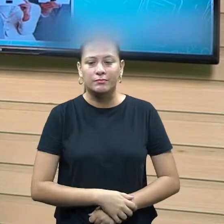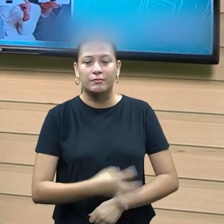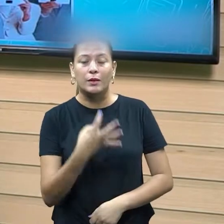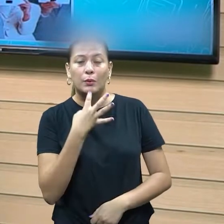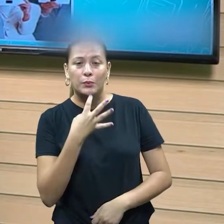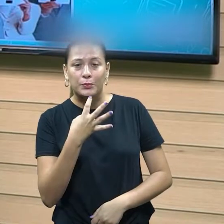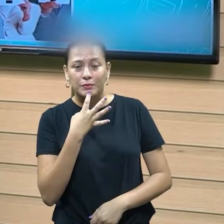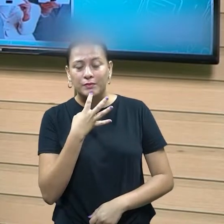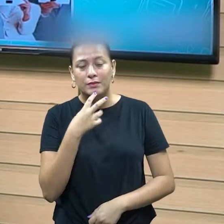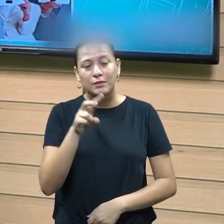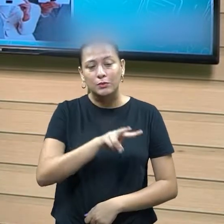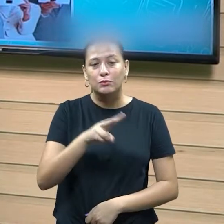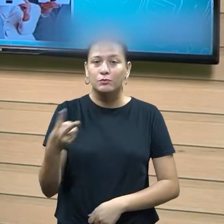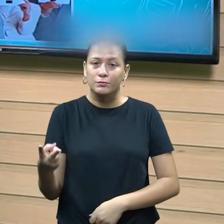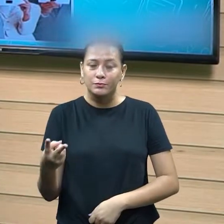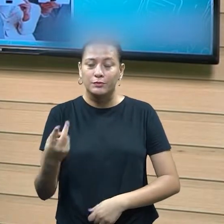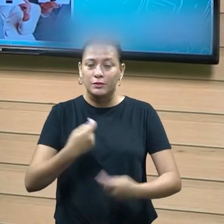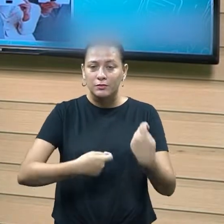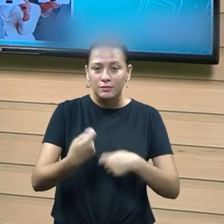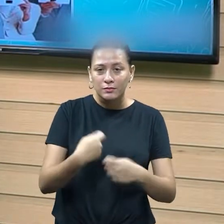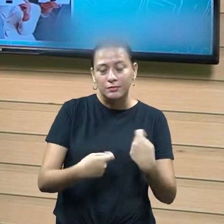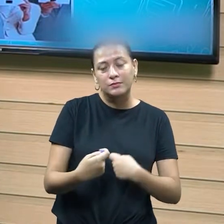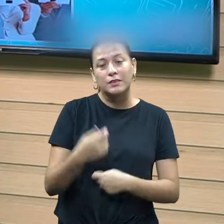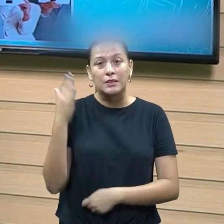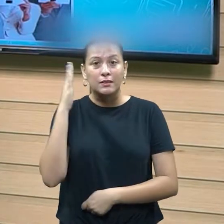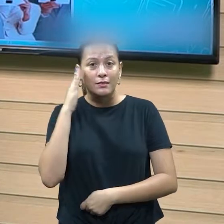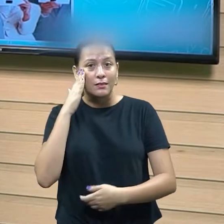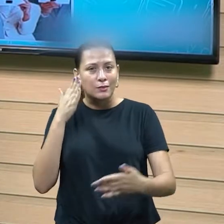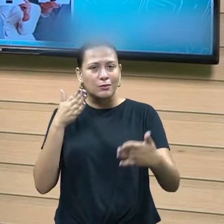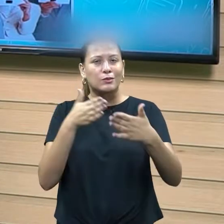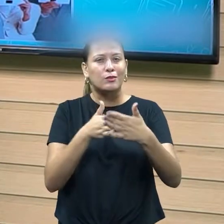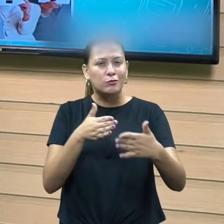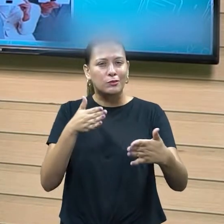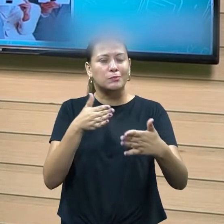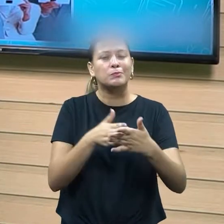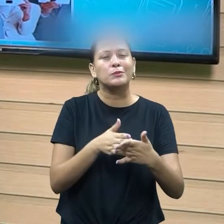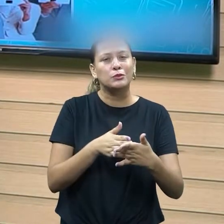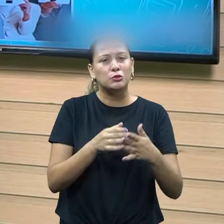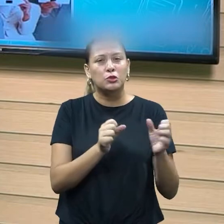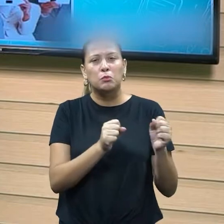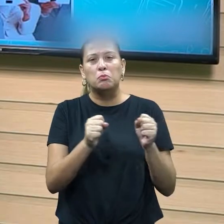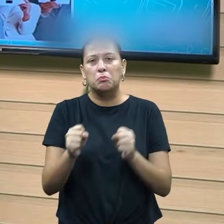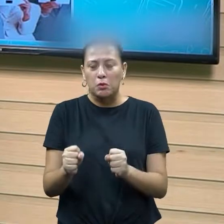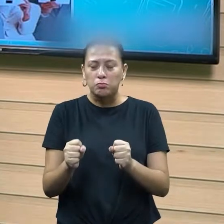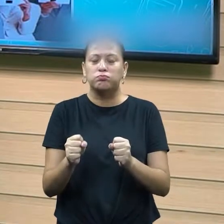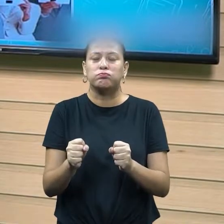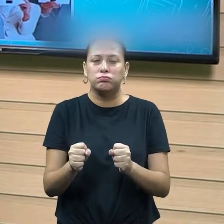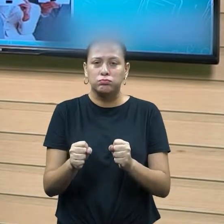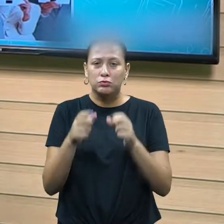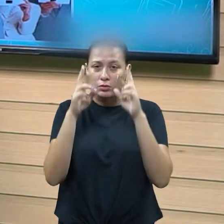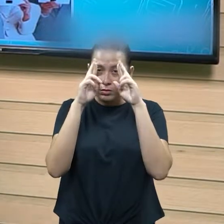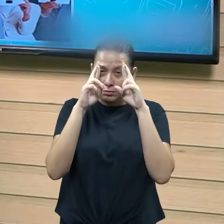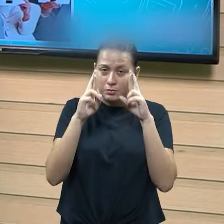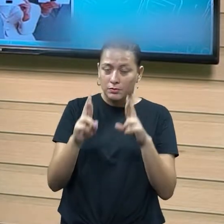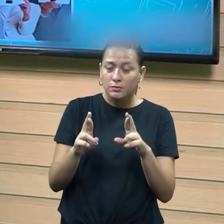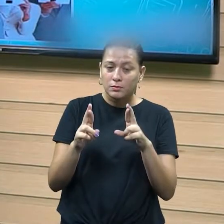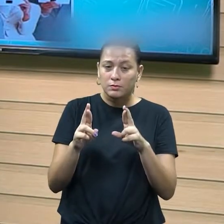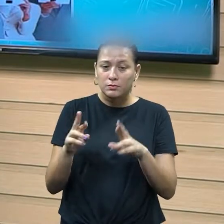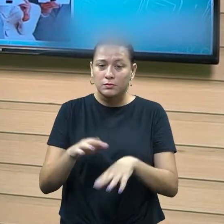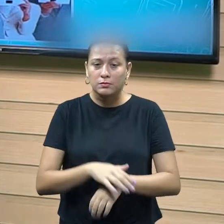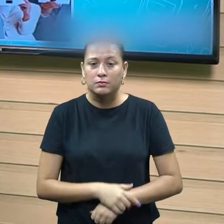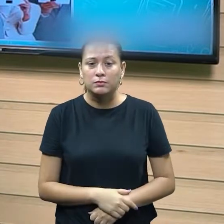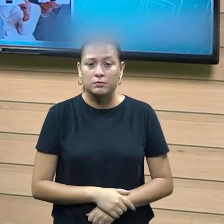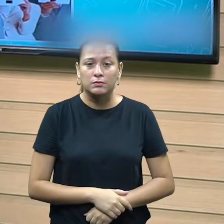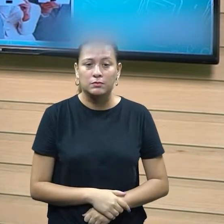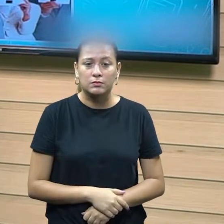conhecer as partidas desenvolvidas e saber o seu limite, até onde você pode estar indo, respeitando, acima de